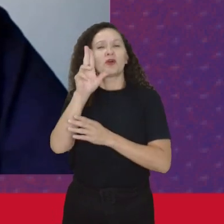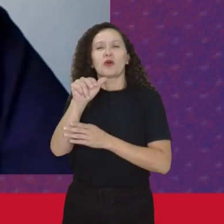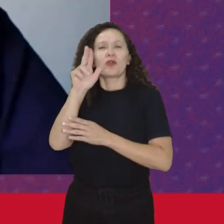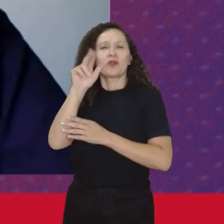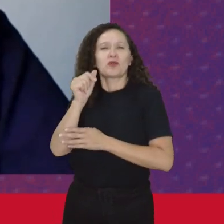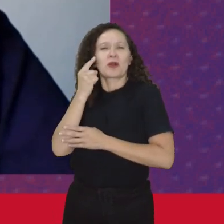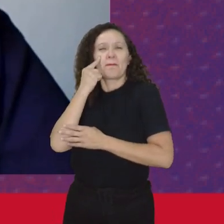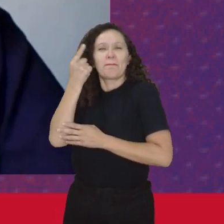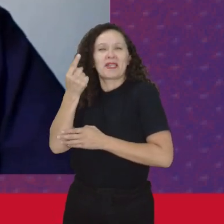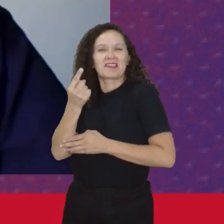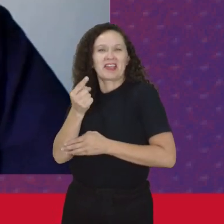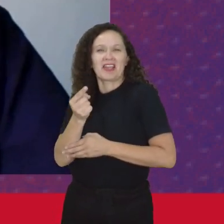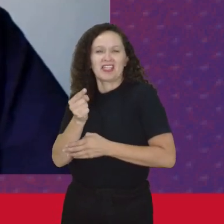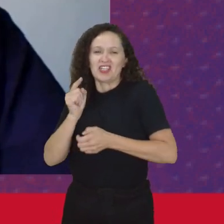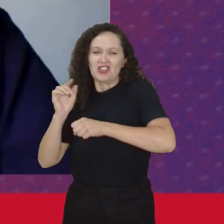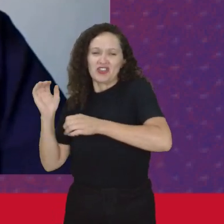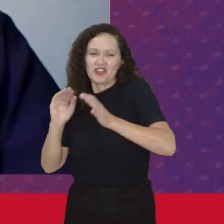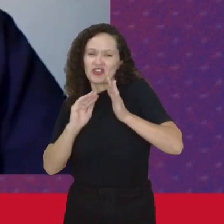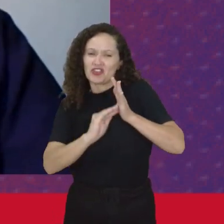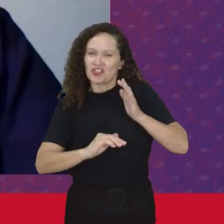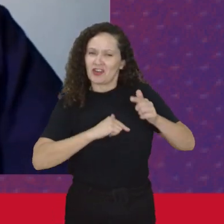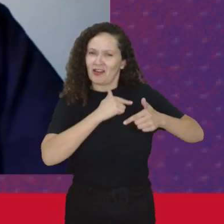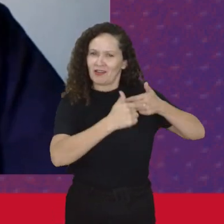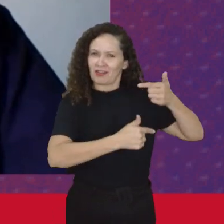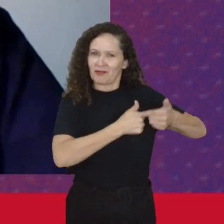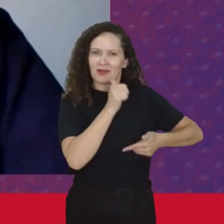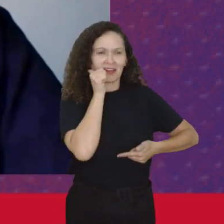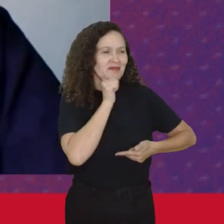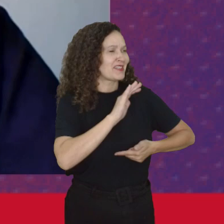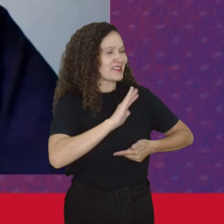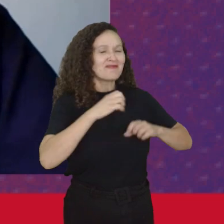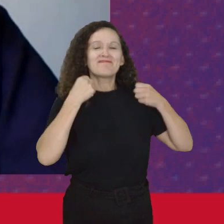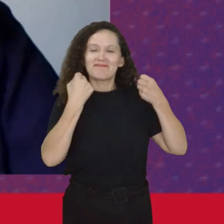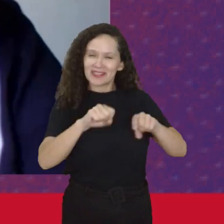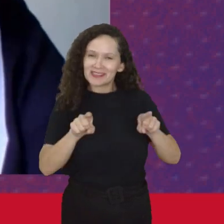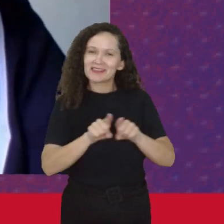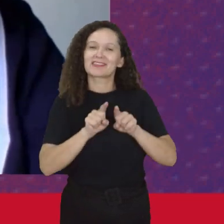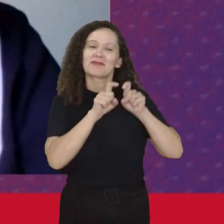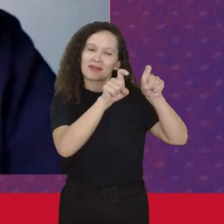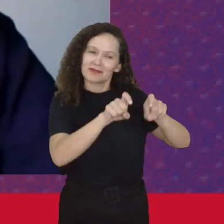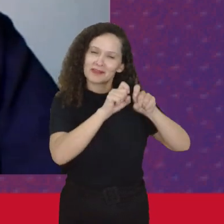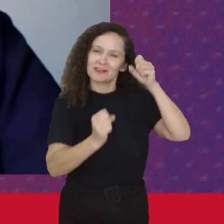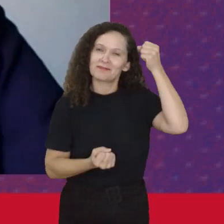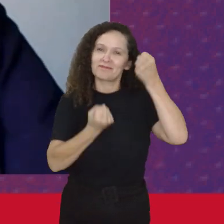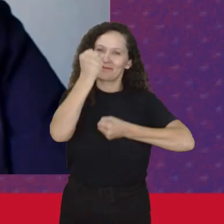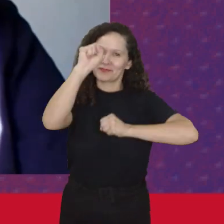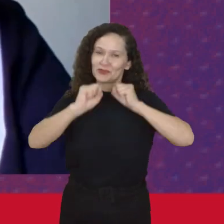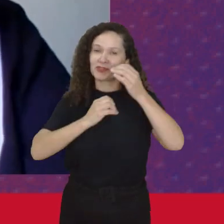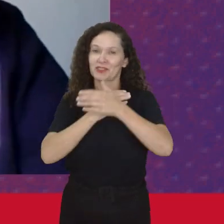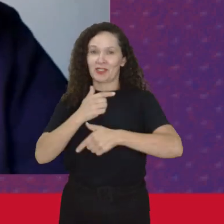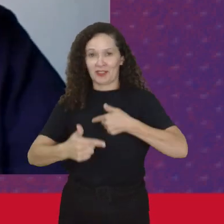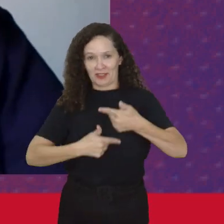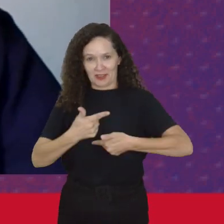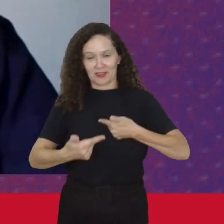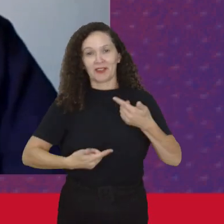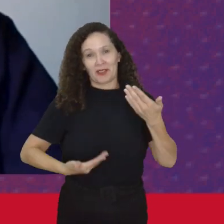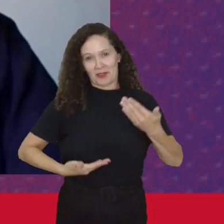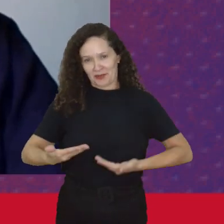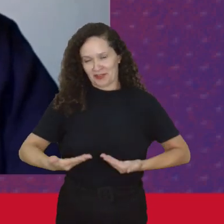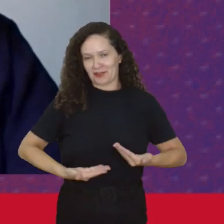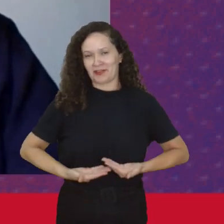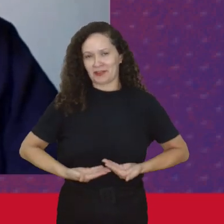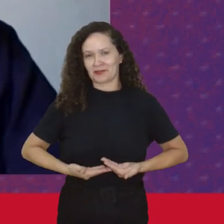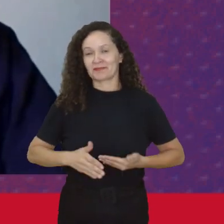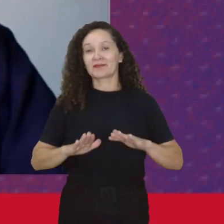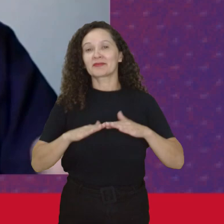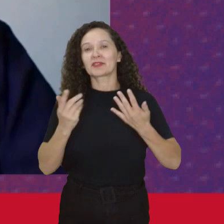prescindir Do trabalho das mulheres Seja no campo Mas também Nas indústrias E nos serviços E o que a gente Pode trazer Então